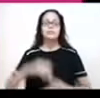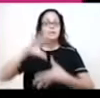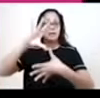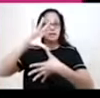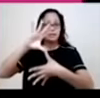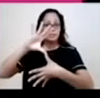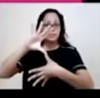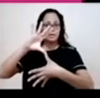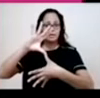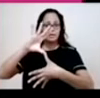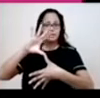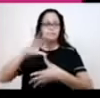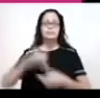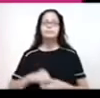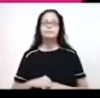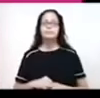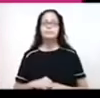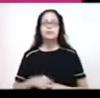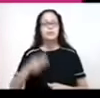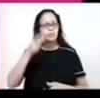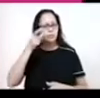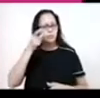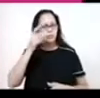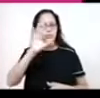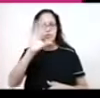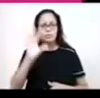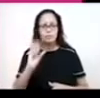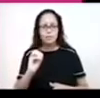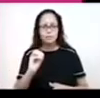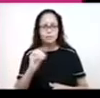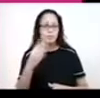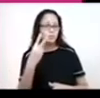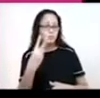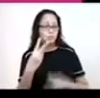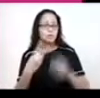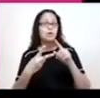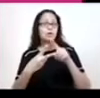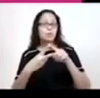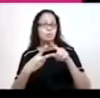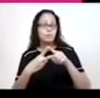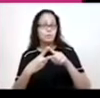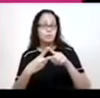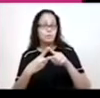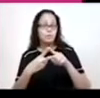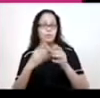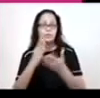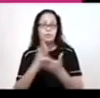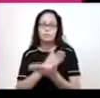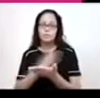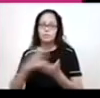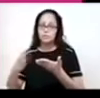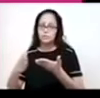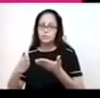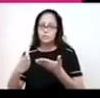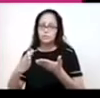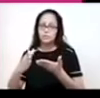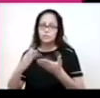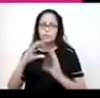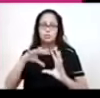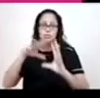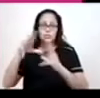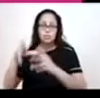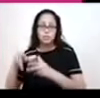América. Formas de divisão. Vamos observar esses mapas aqui. São dois mapas. O primeiro é uma divisão geográfica ou